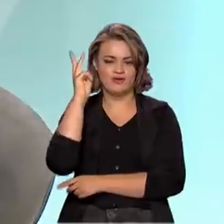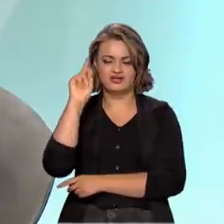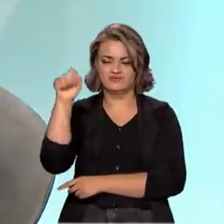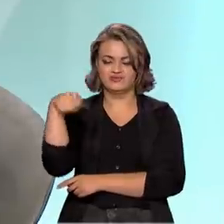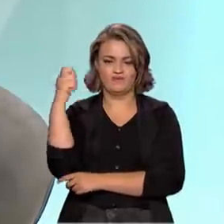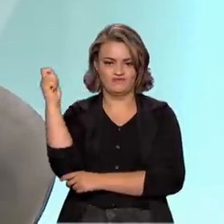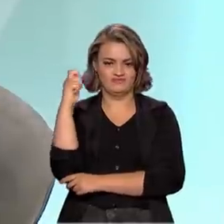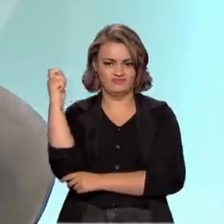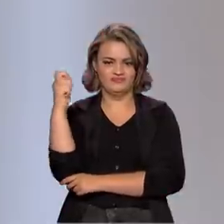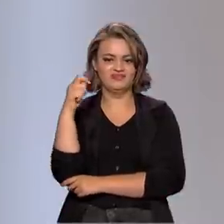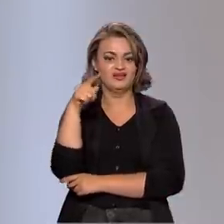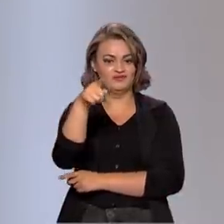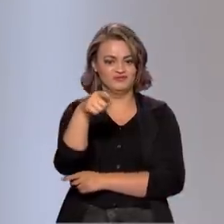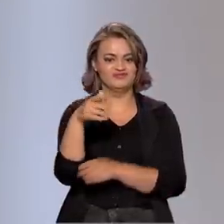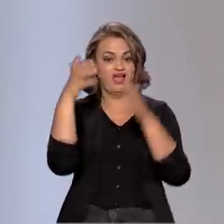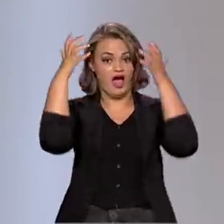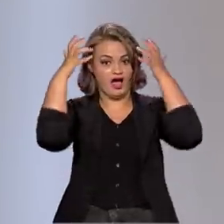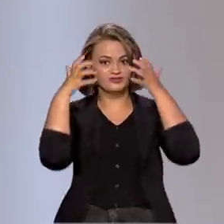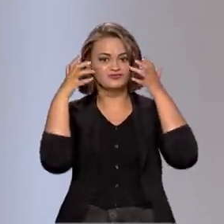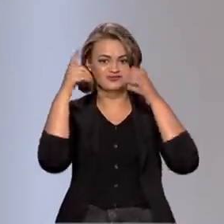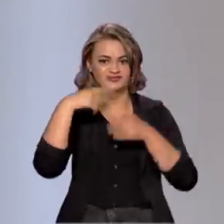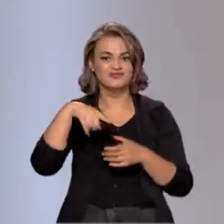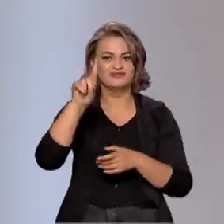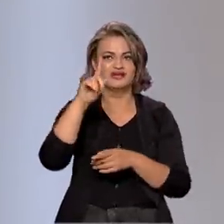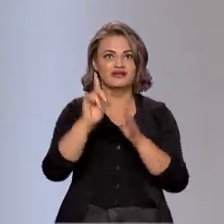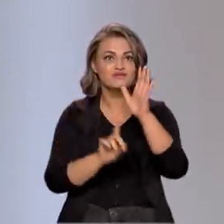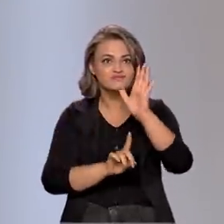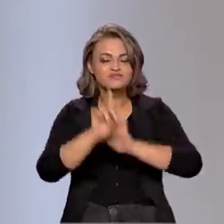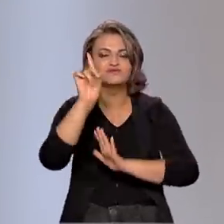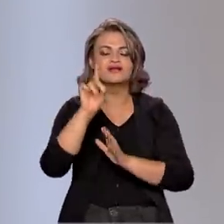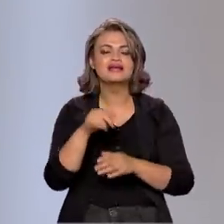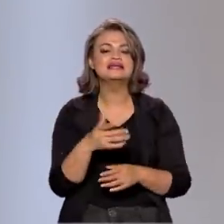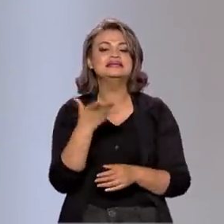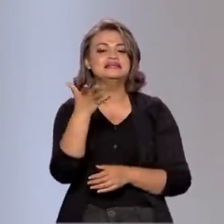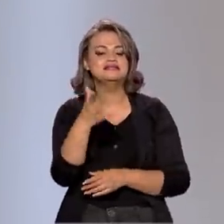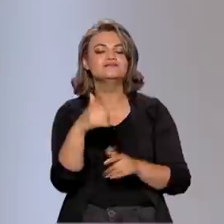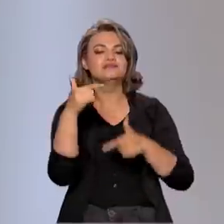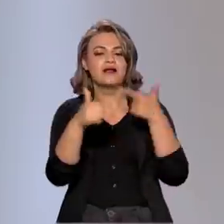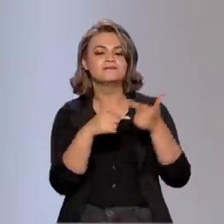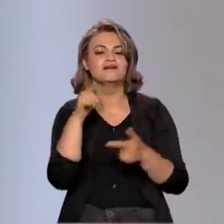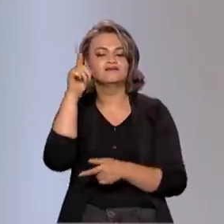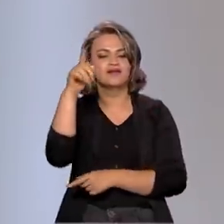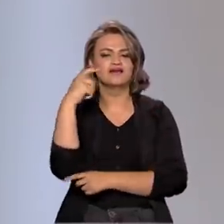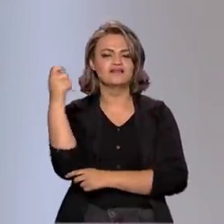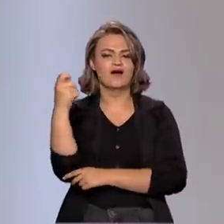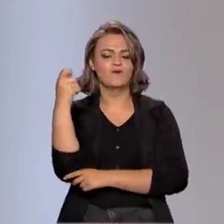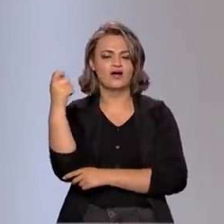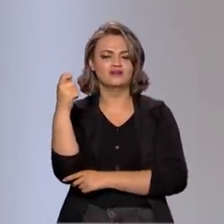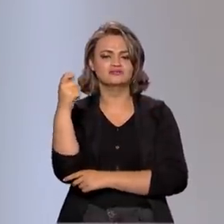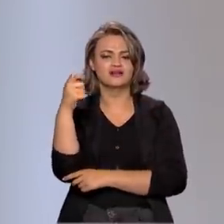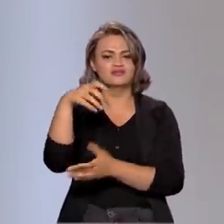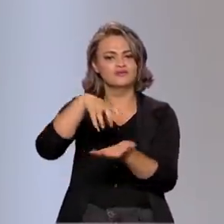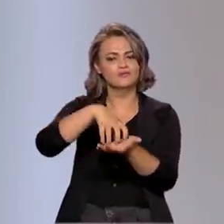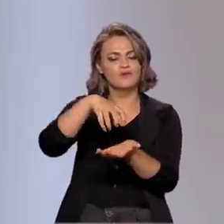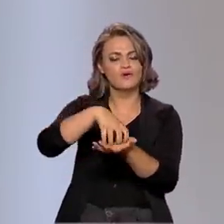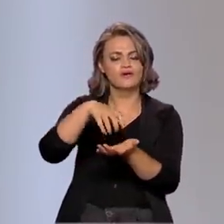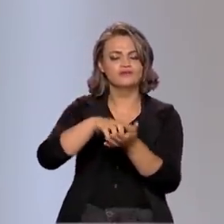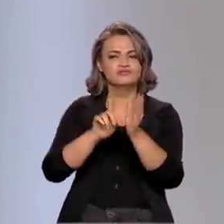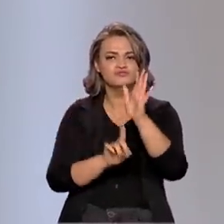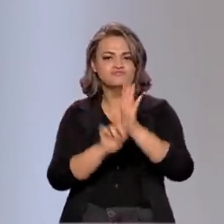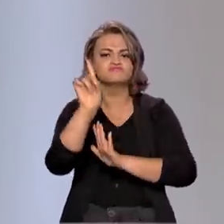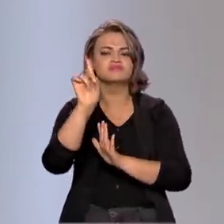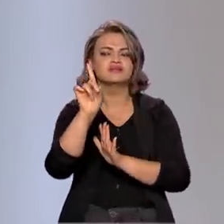e a gente continua falando, o astronauta Marcos Pontes. Qual a expectativa que tem do trabalho lá no Centro de Lançamento de Alcântara, já falando de propostas de